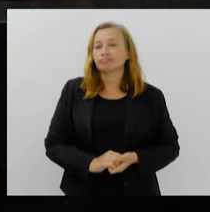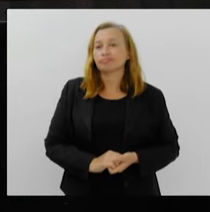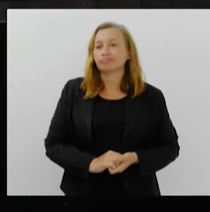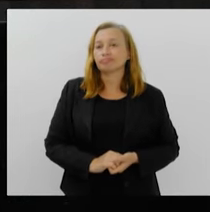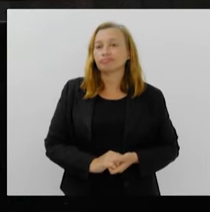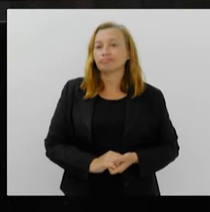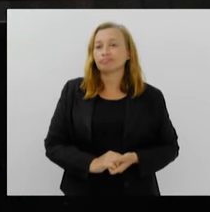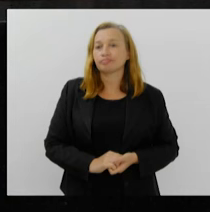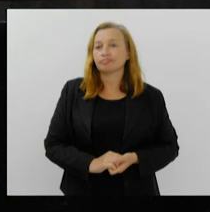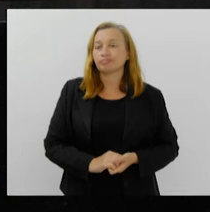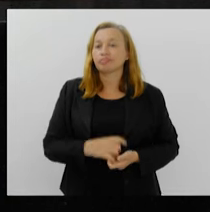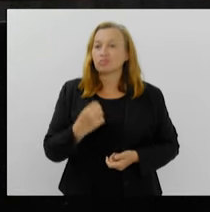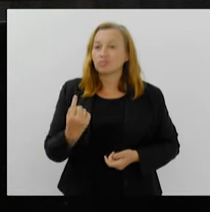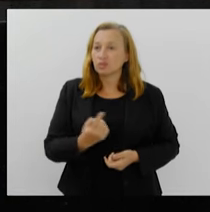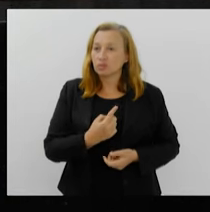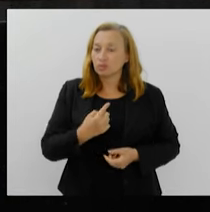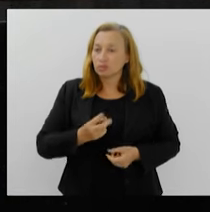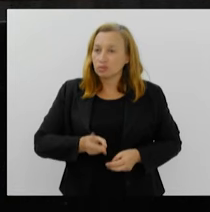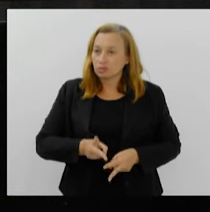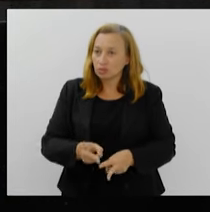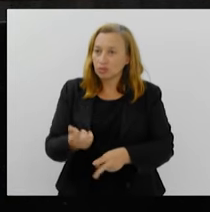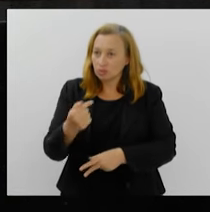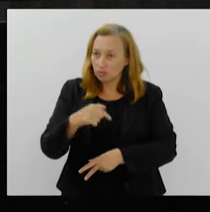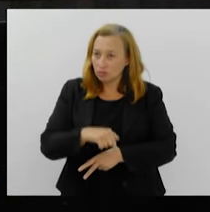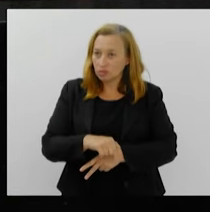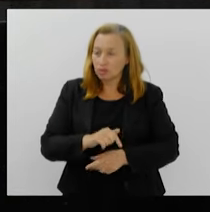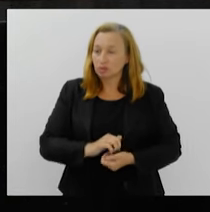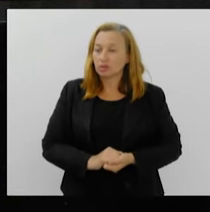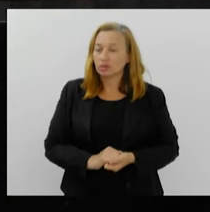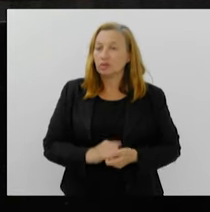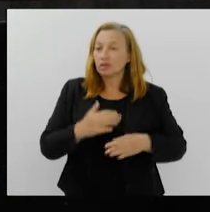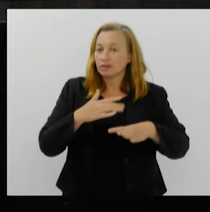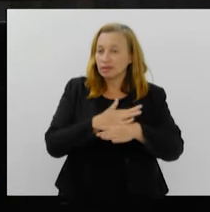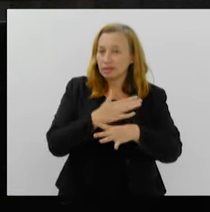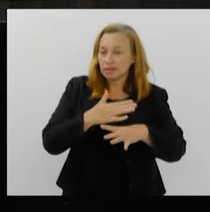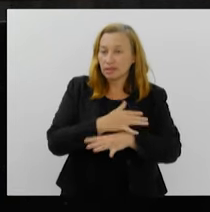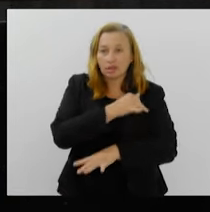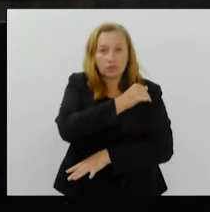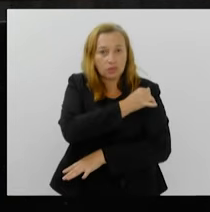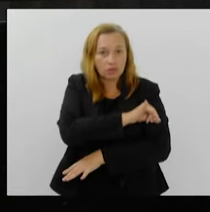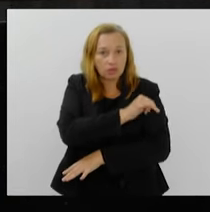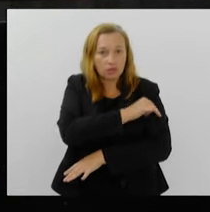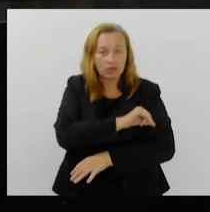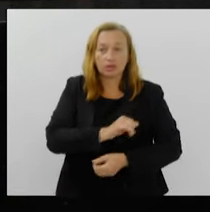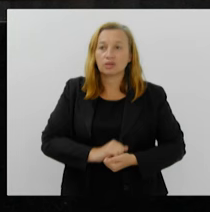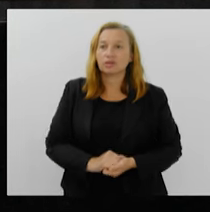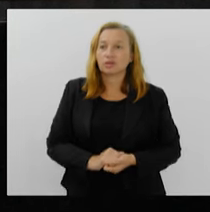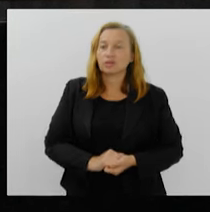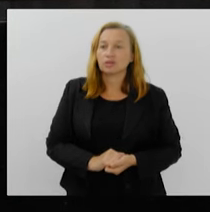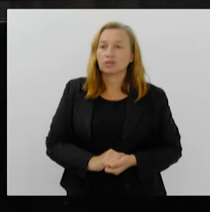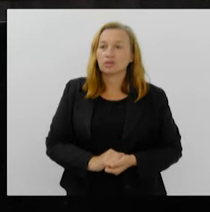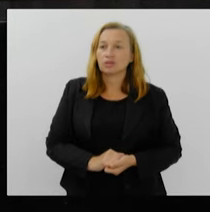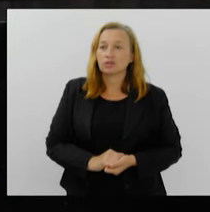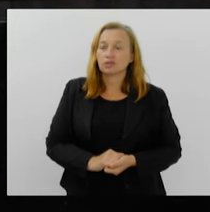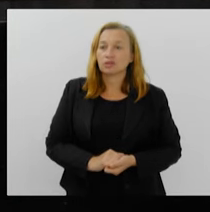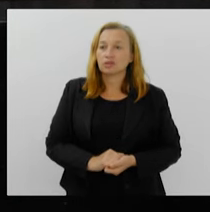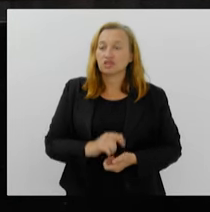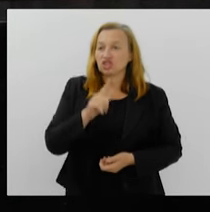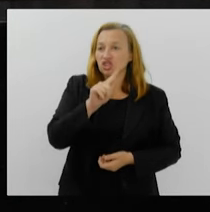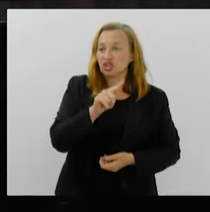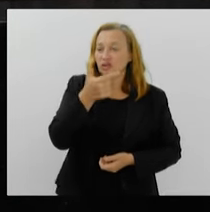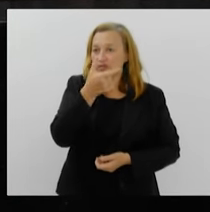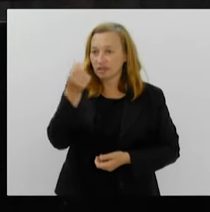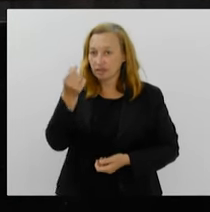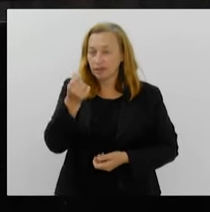nós vamos abrigar aqui, na cidade do Rio de Janeiro, a cúpula do G20.